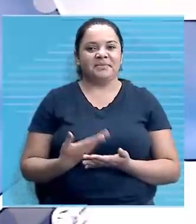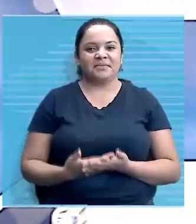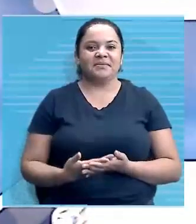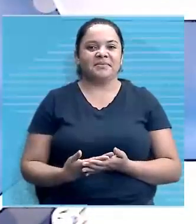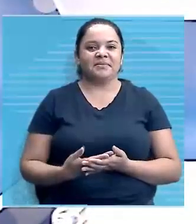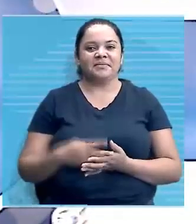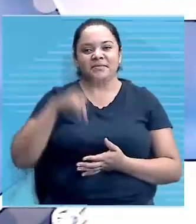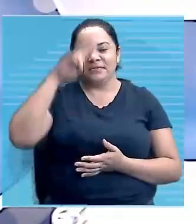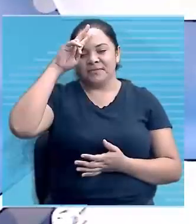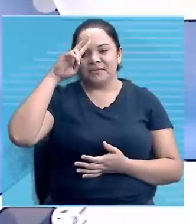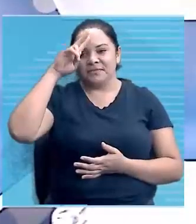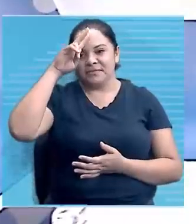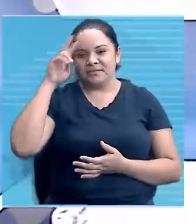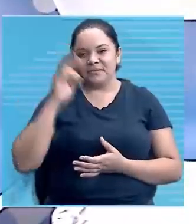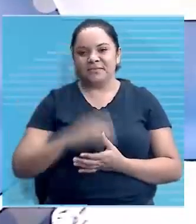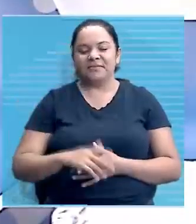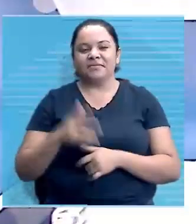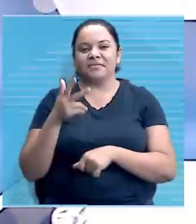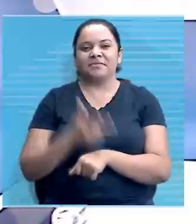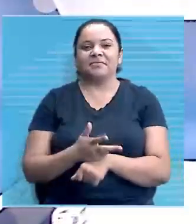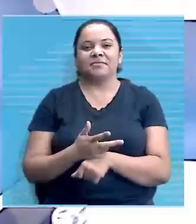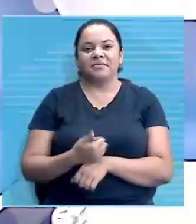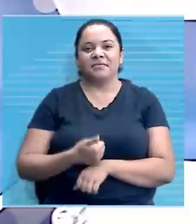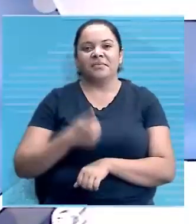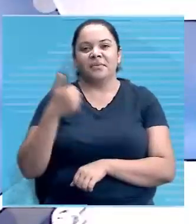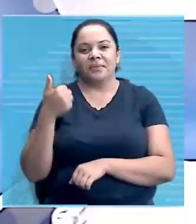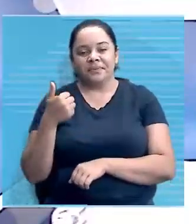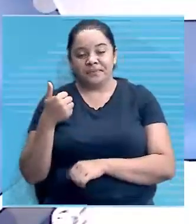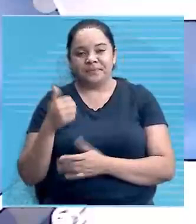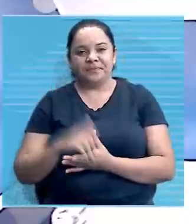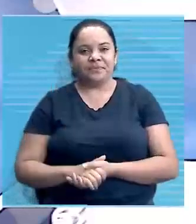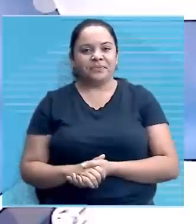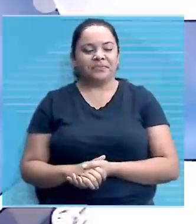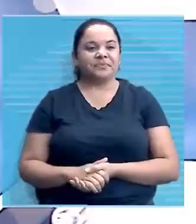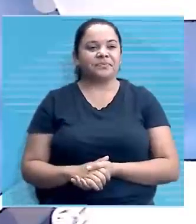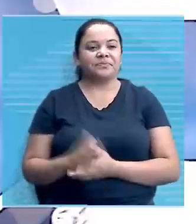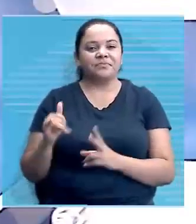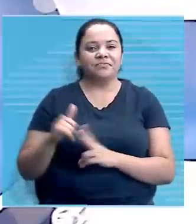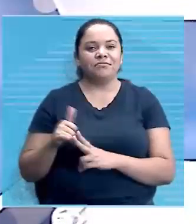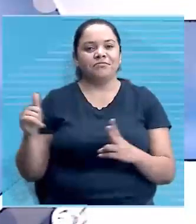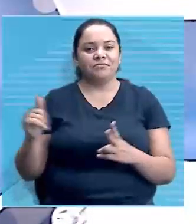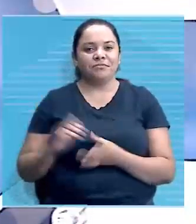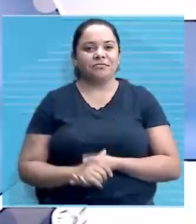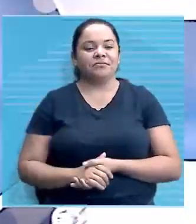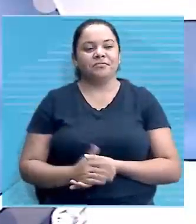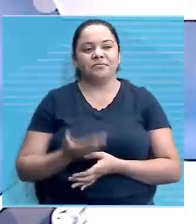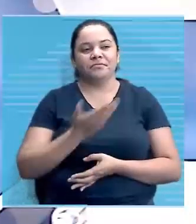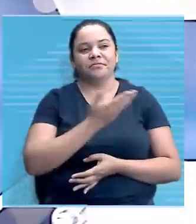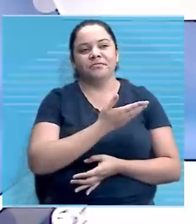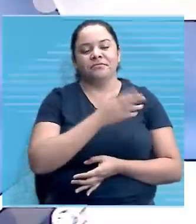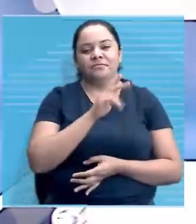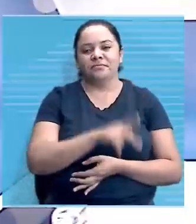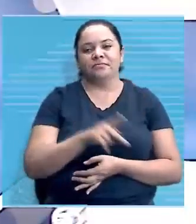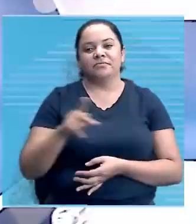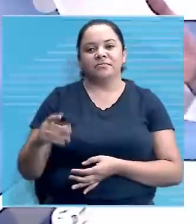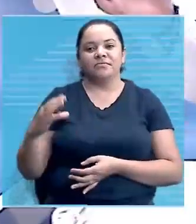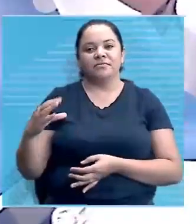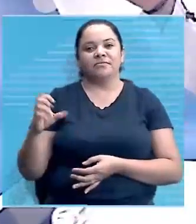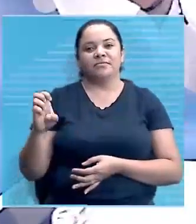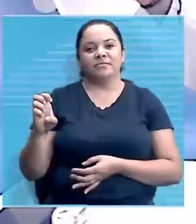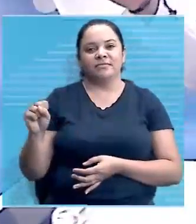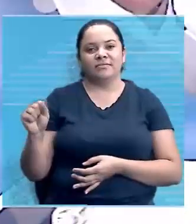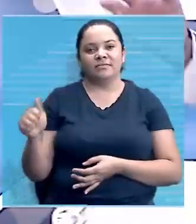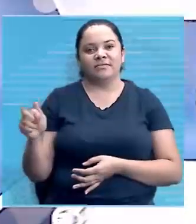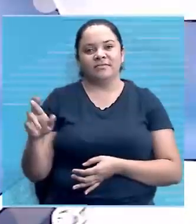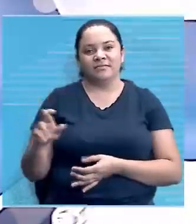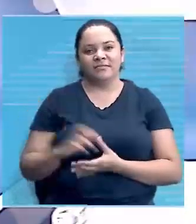do canal Educação, transmitido para toda a galáxia, professor César Roberto, seu professor de história, uma botagem especial para a nossa